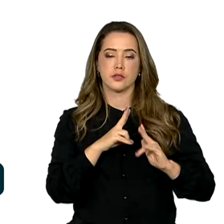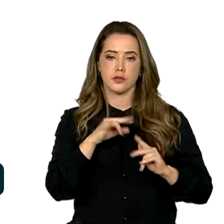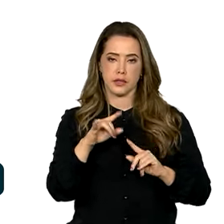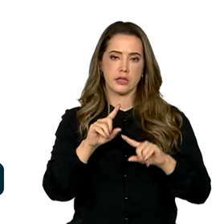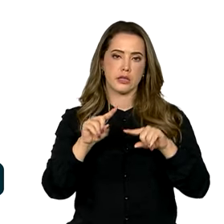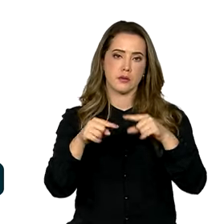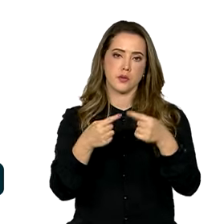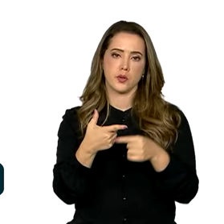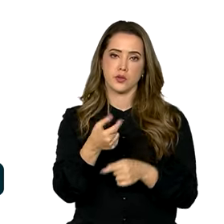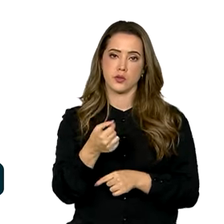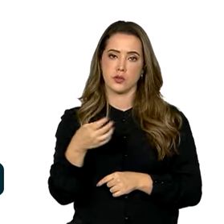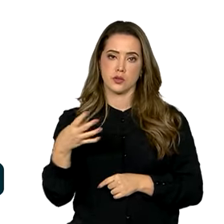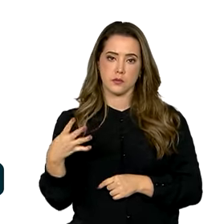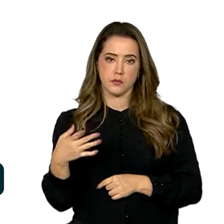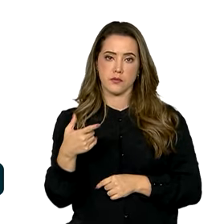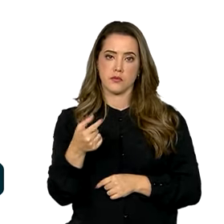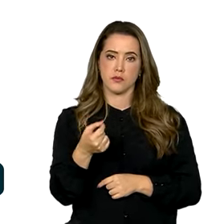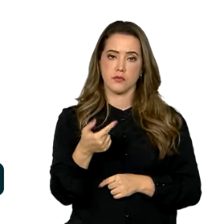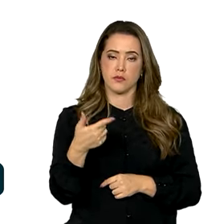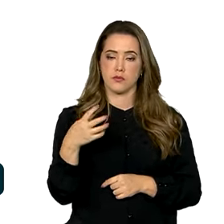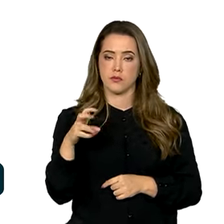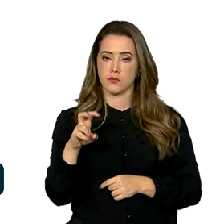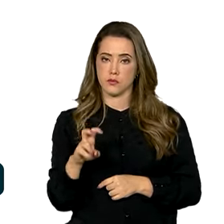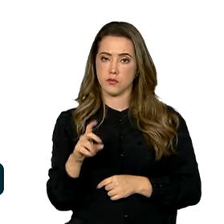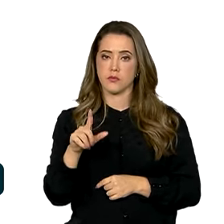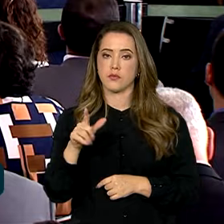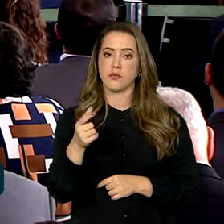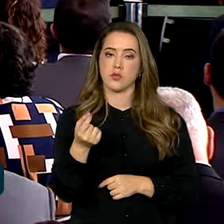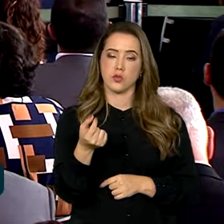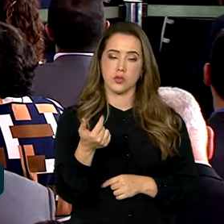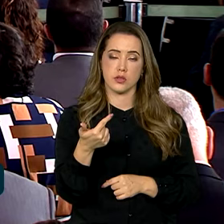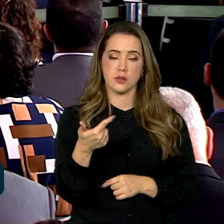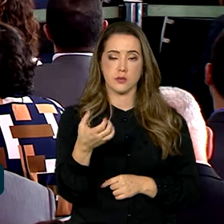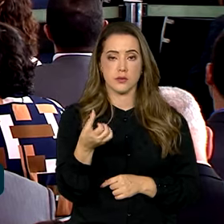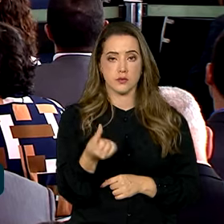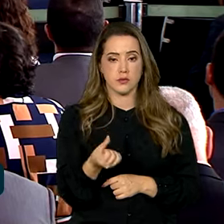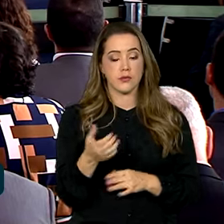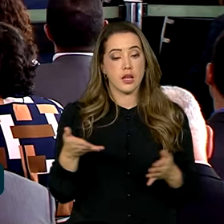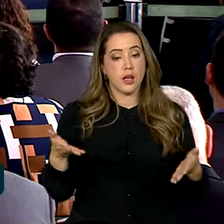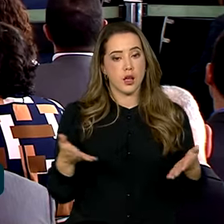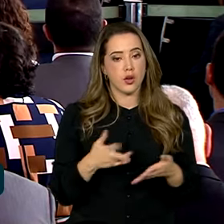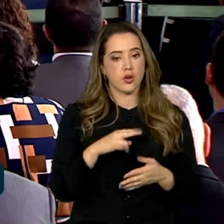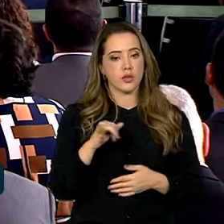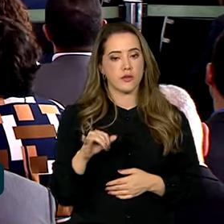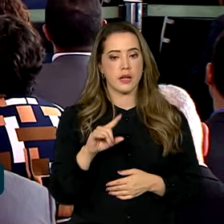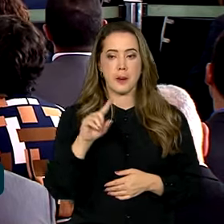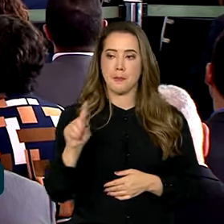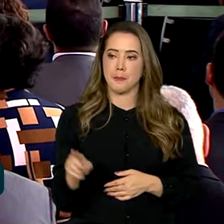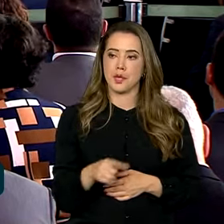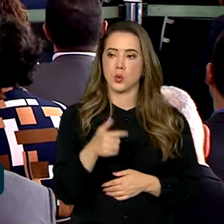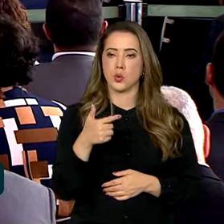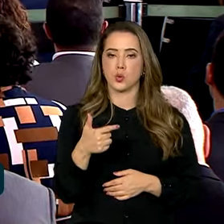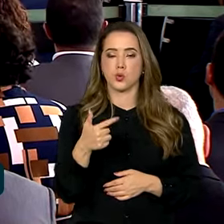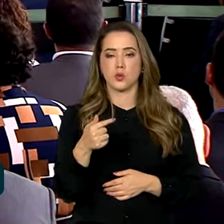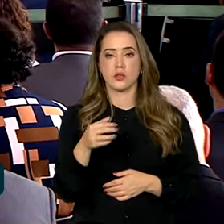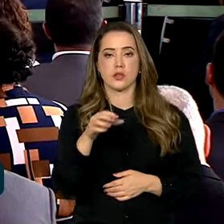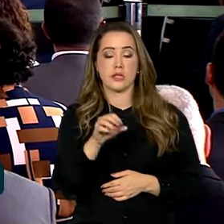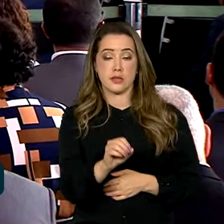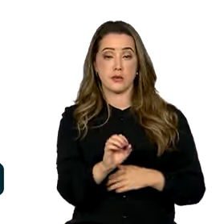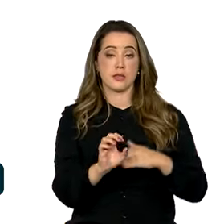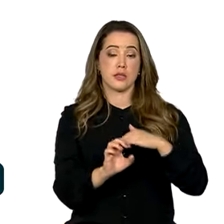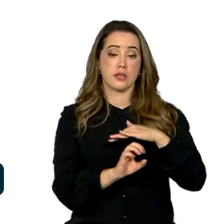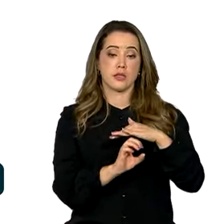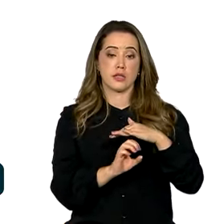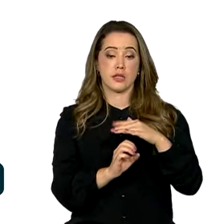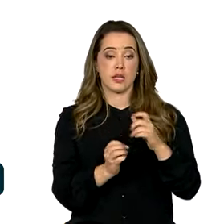seleções 2024, 2025, 2026. Agora serão 1.270 empreendimentos,